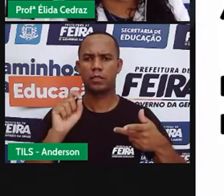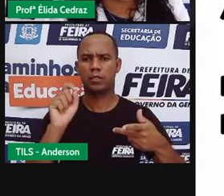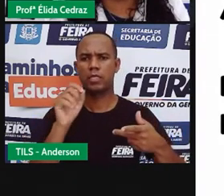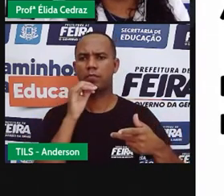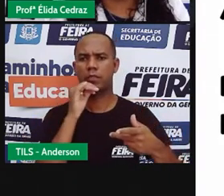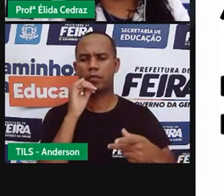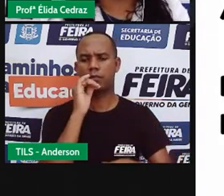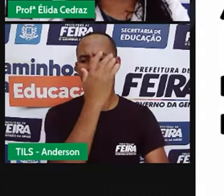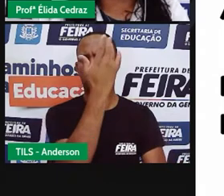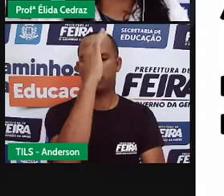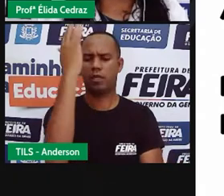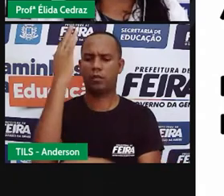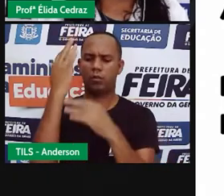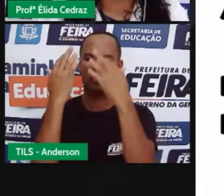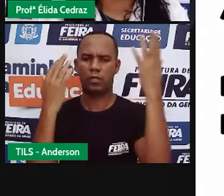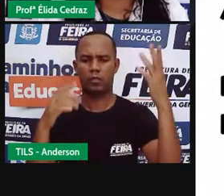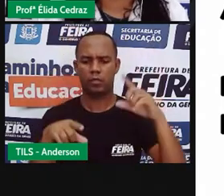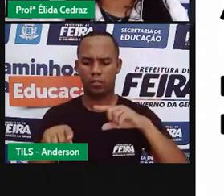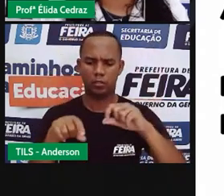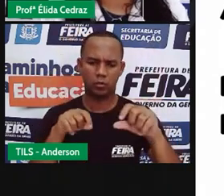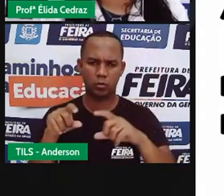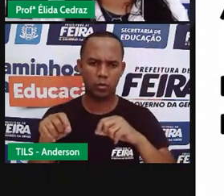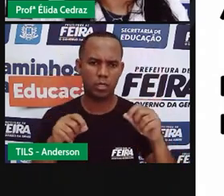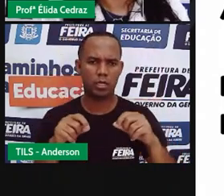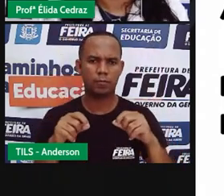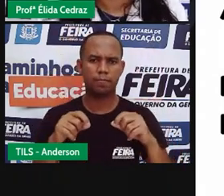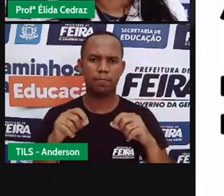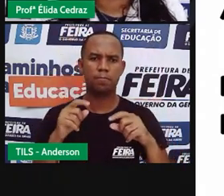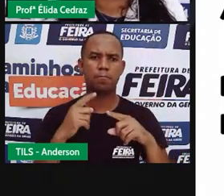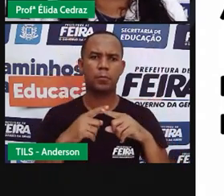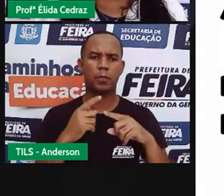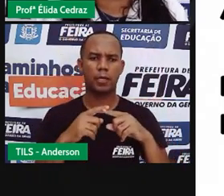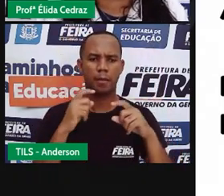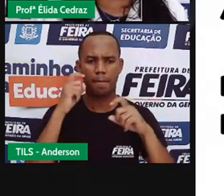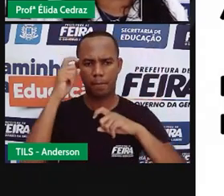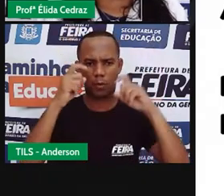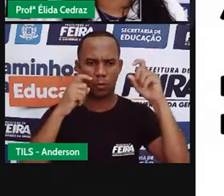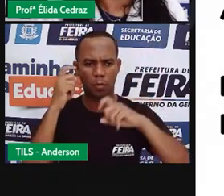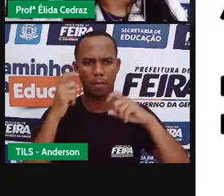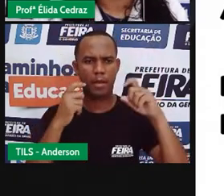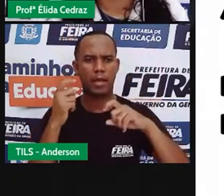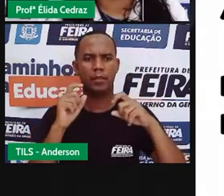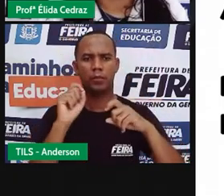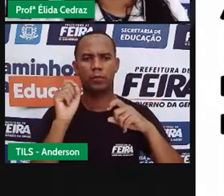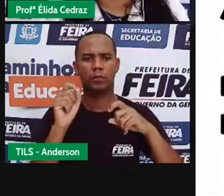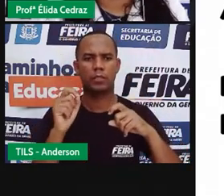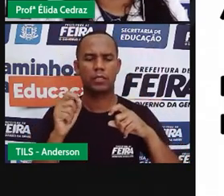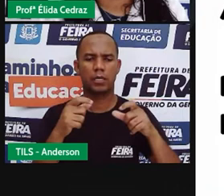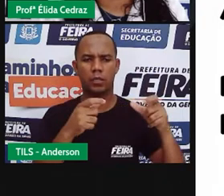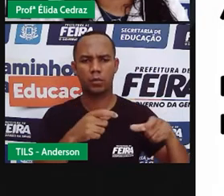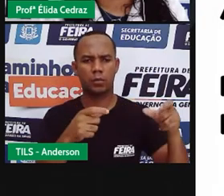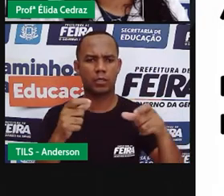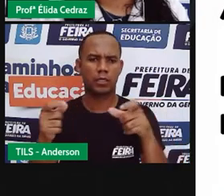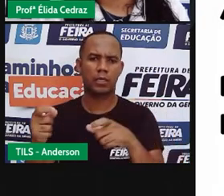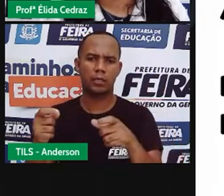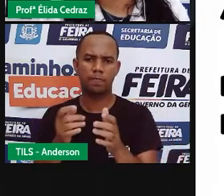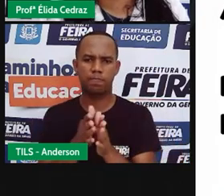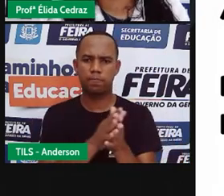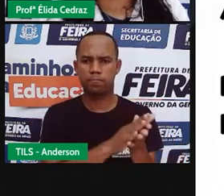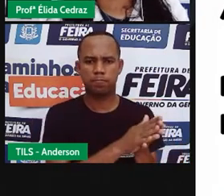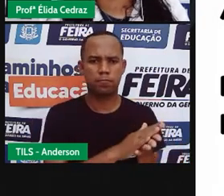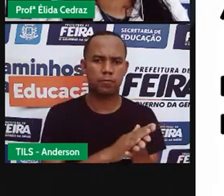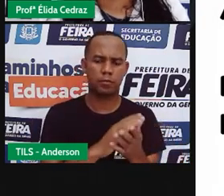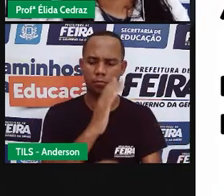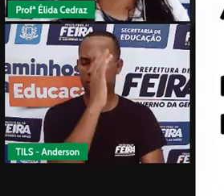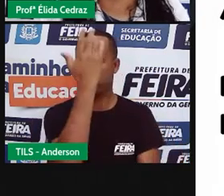ambiente e essa tem que ter uma preocupação muito grande de todos os profissionais de todos os setores porque